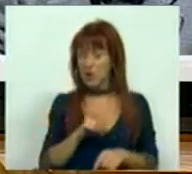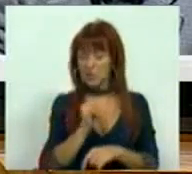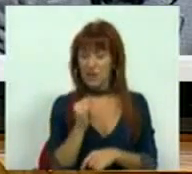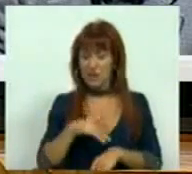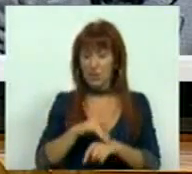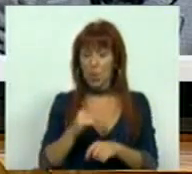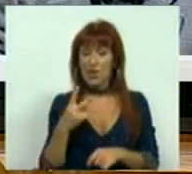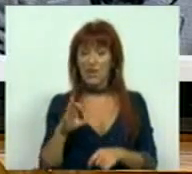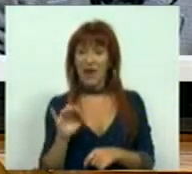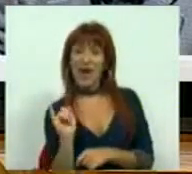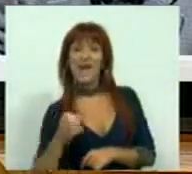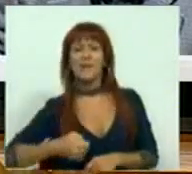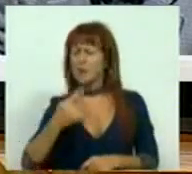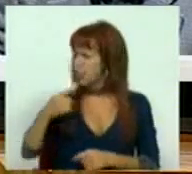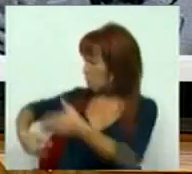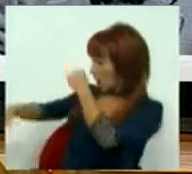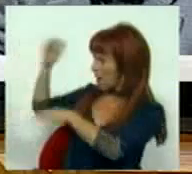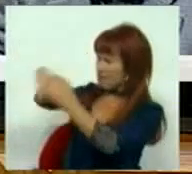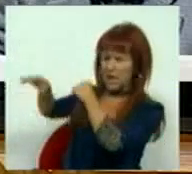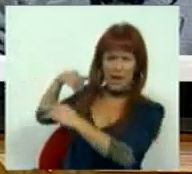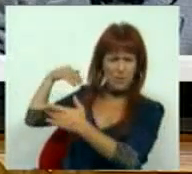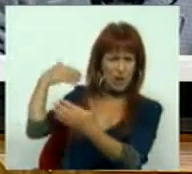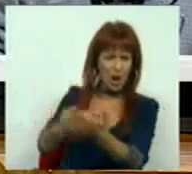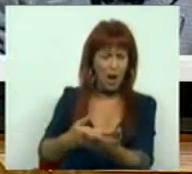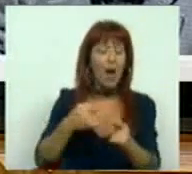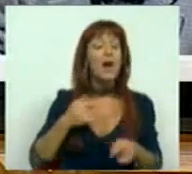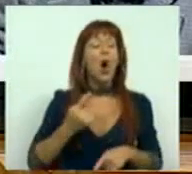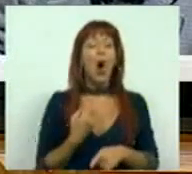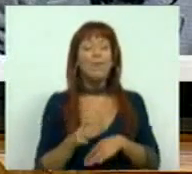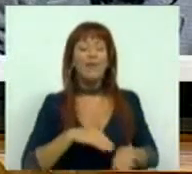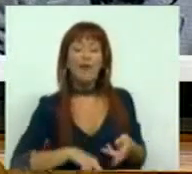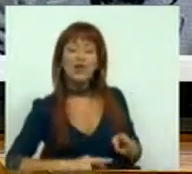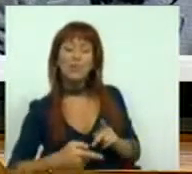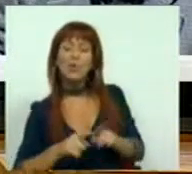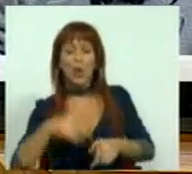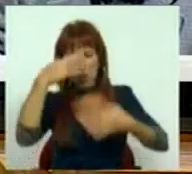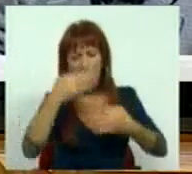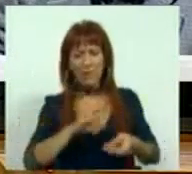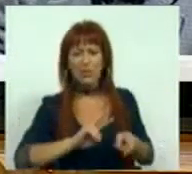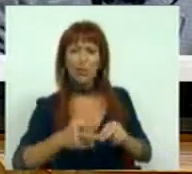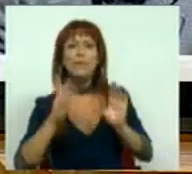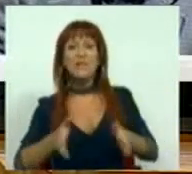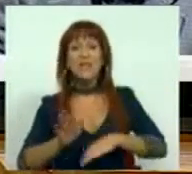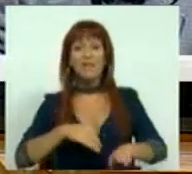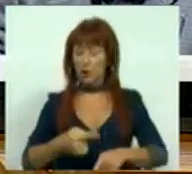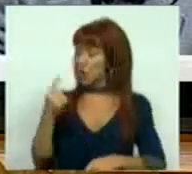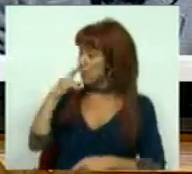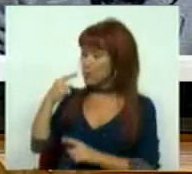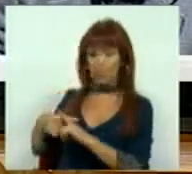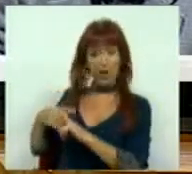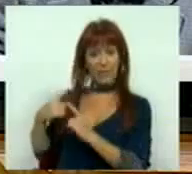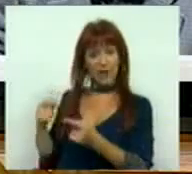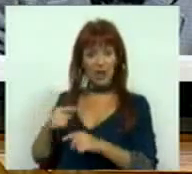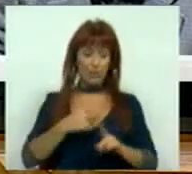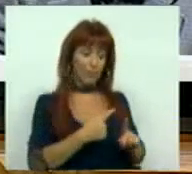aprendemos muito com ela e com o que temos que fazer relativamente à mudança e alteração de alguns comportamentos. Há experiências positivas